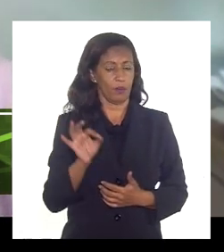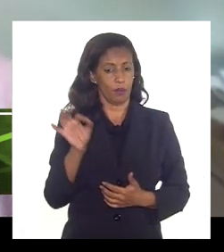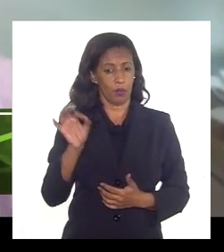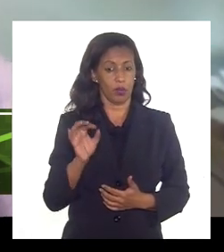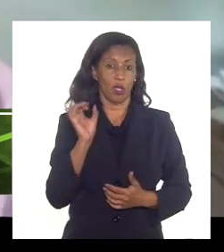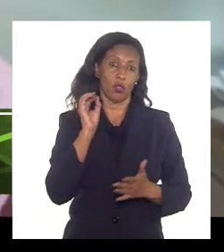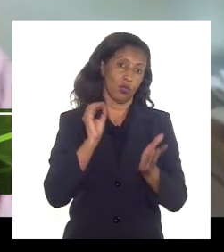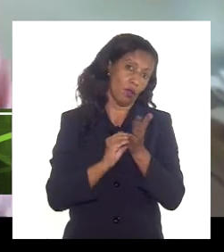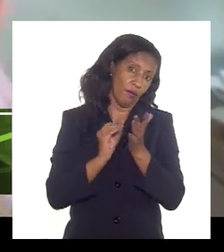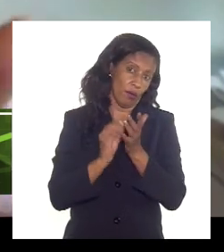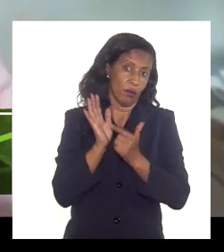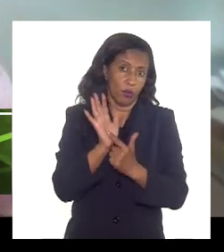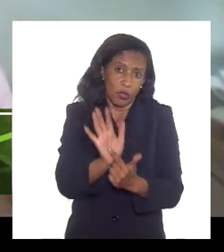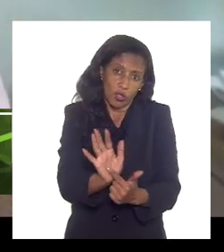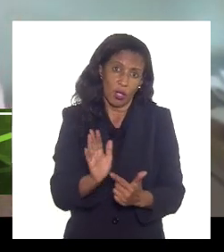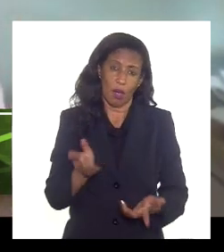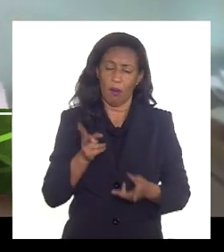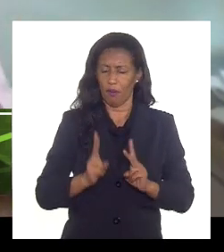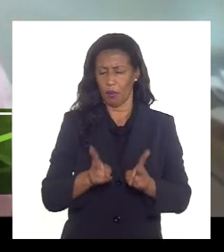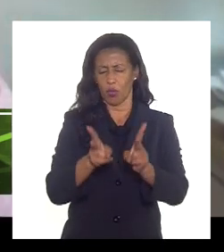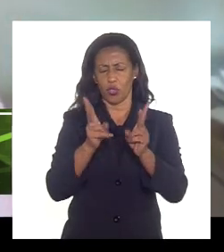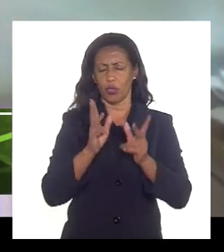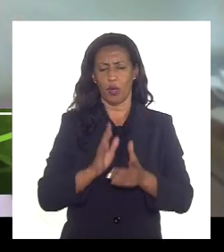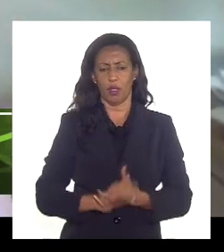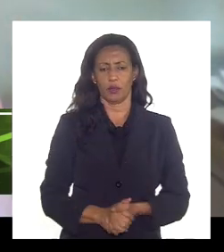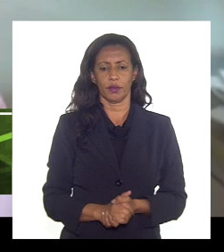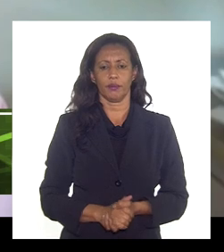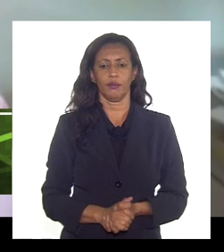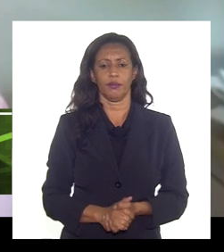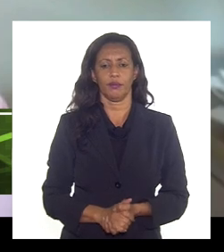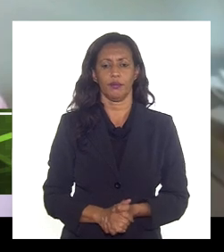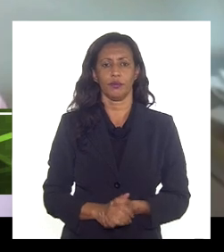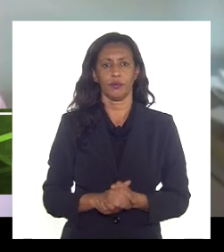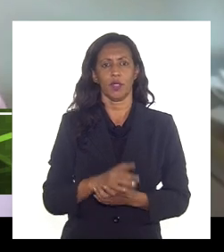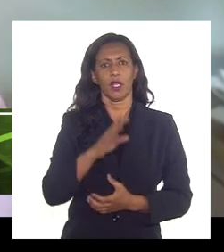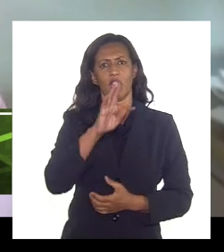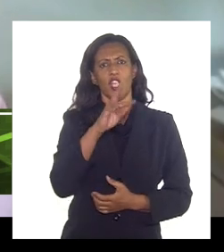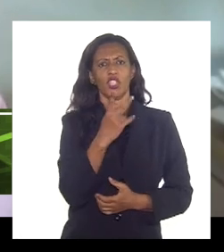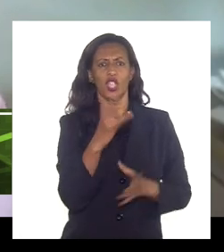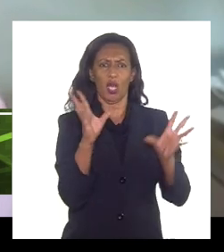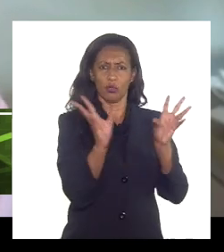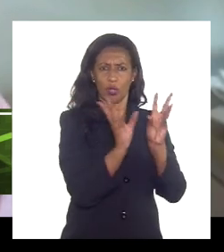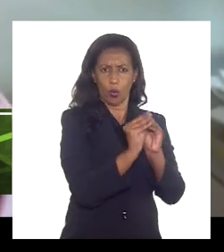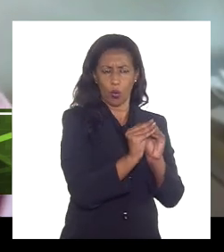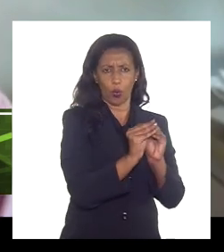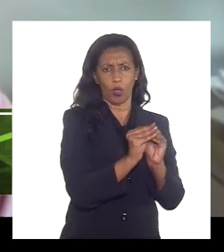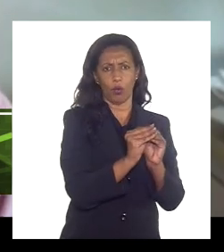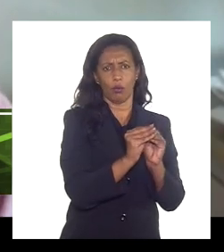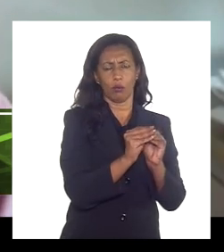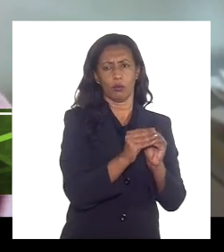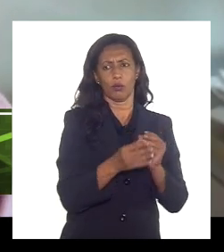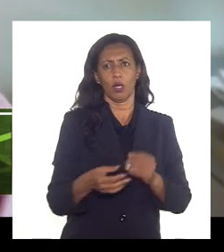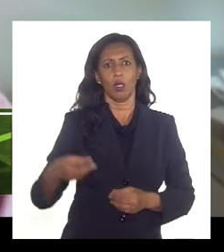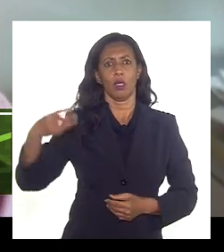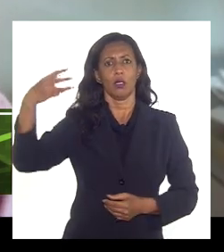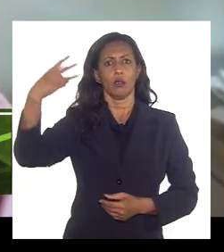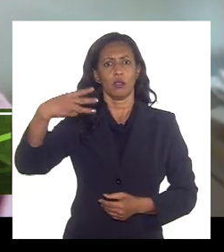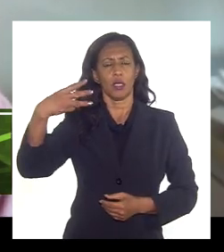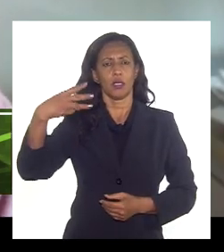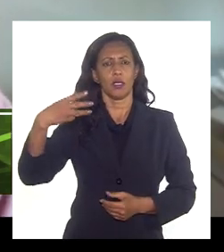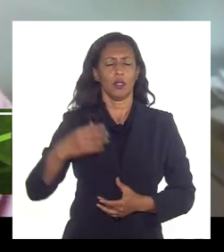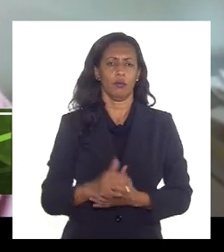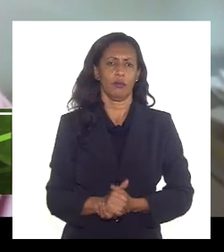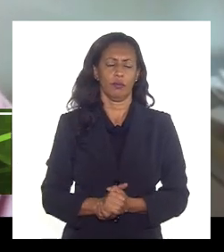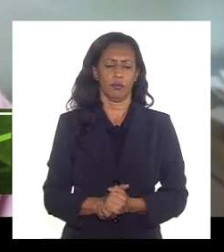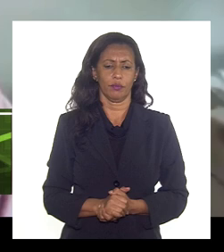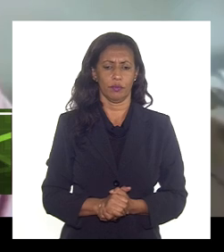demonstrar mas vamos em frente por favor doutor Tiago concluiu vamos passar para o terceiro expositor